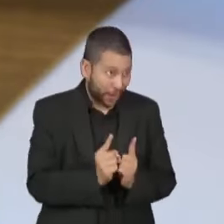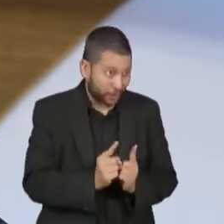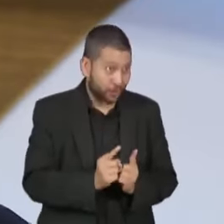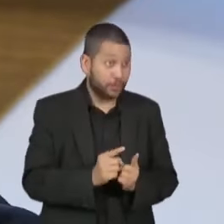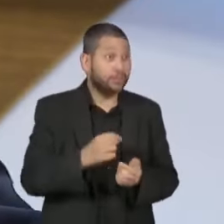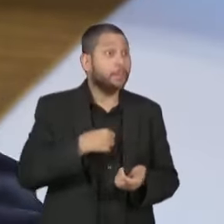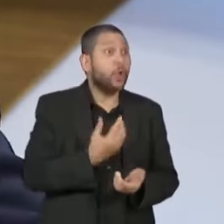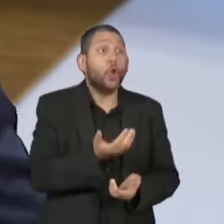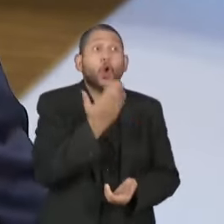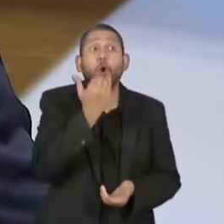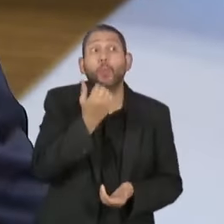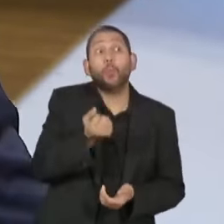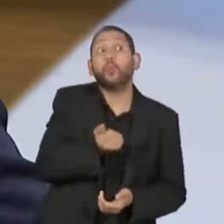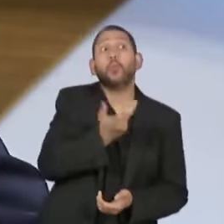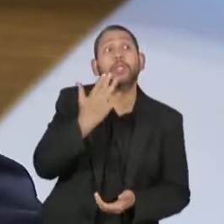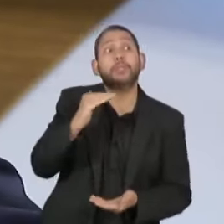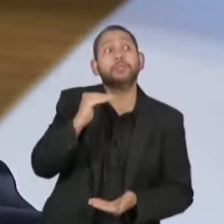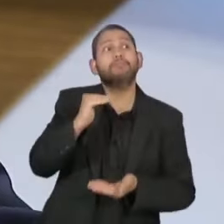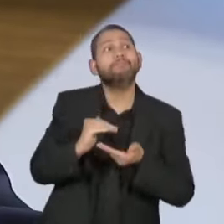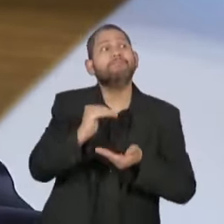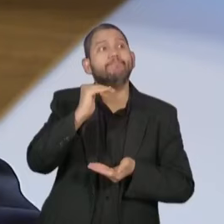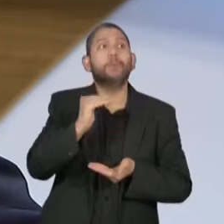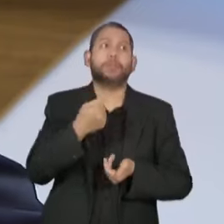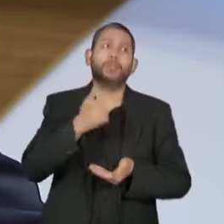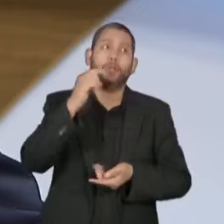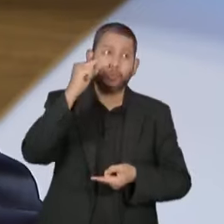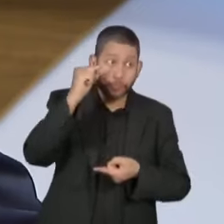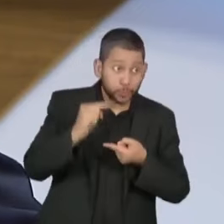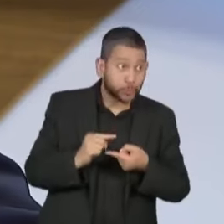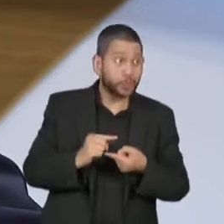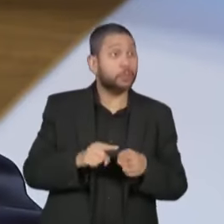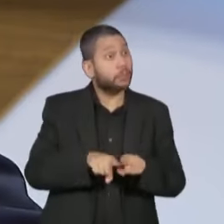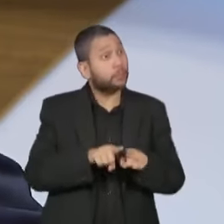ultraprocessados.